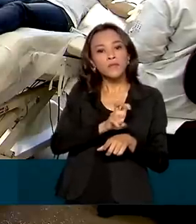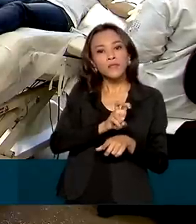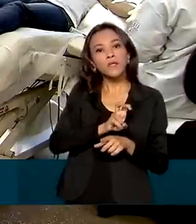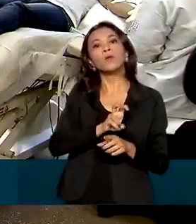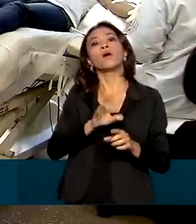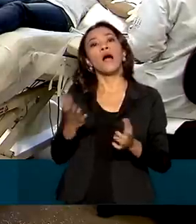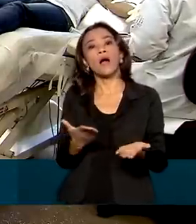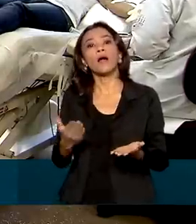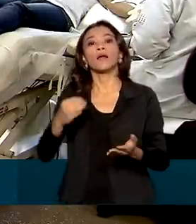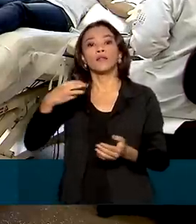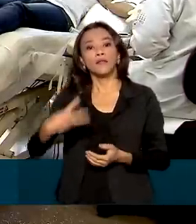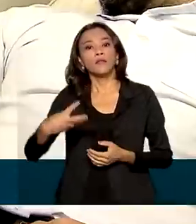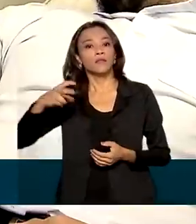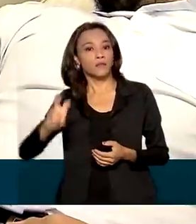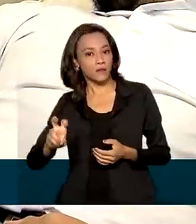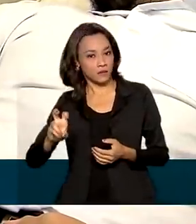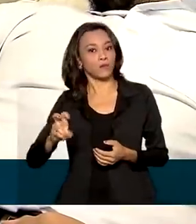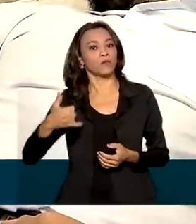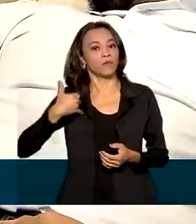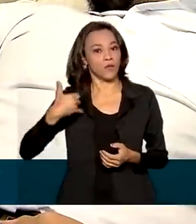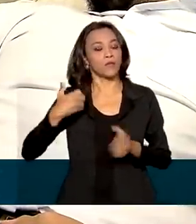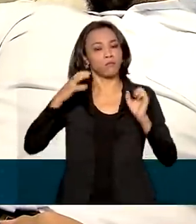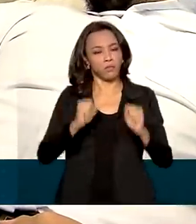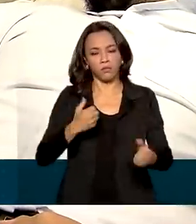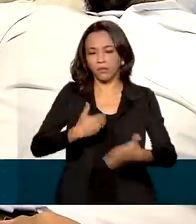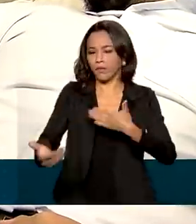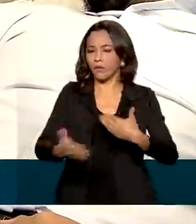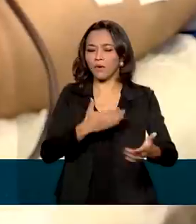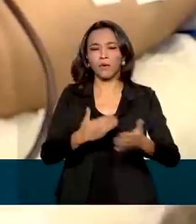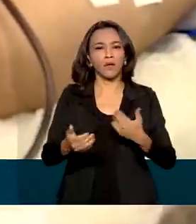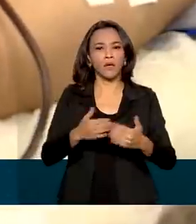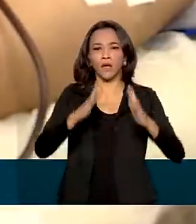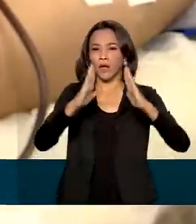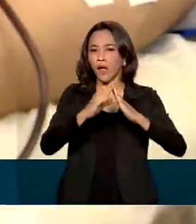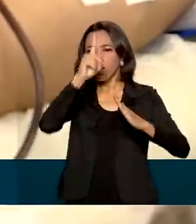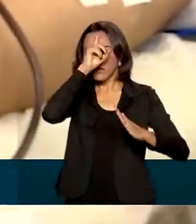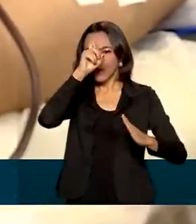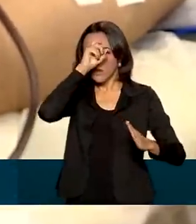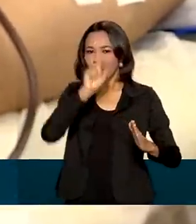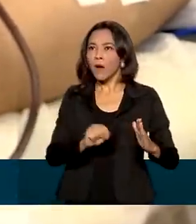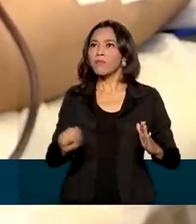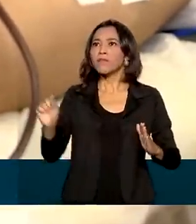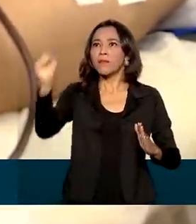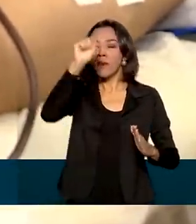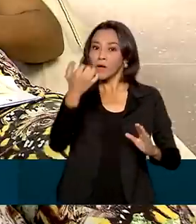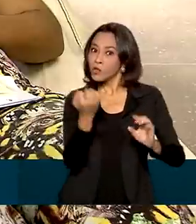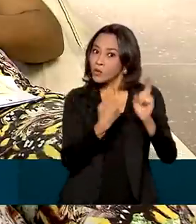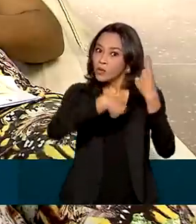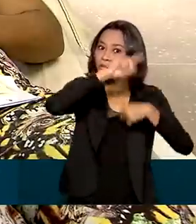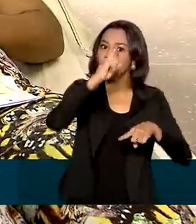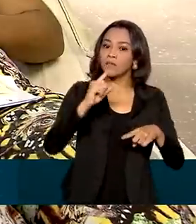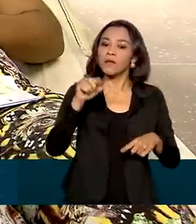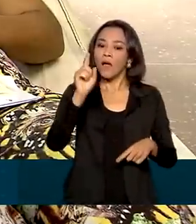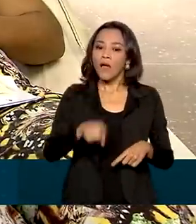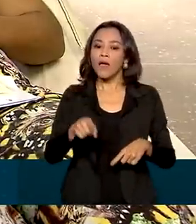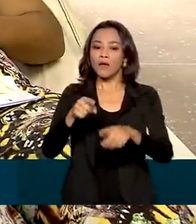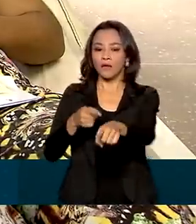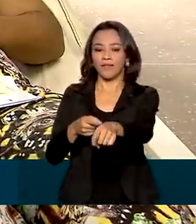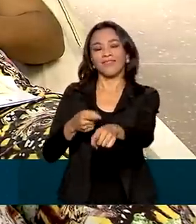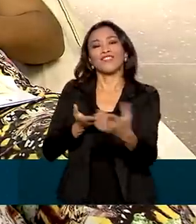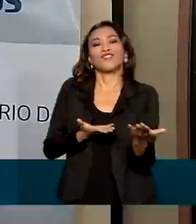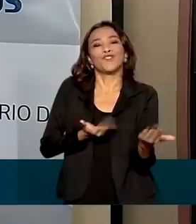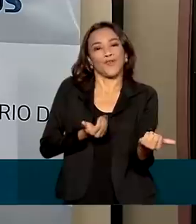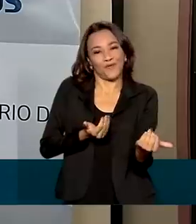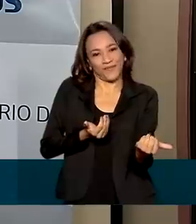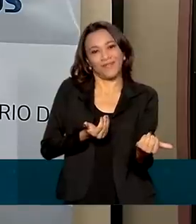Os interessados podem fazer o cadastro em qualquer remocentro. As chances de sucesso são maiores com o doador mais